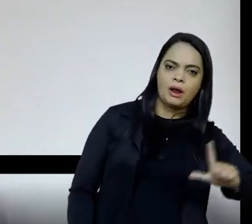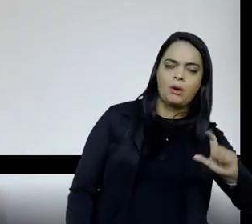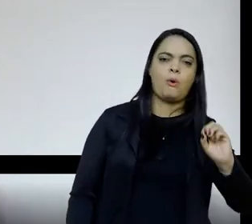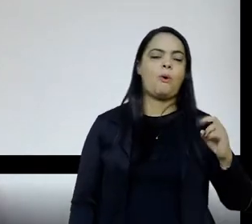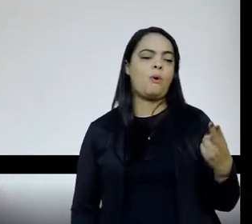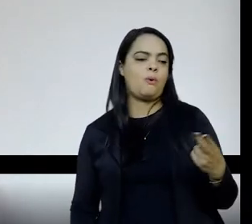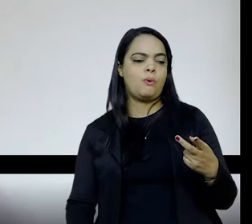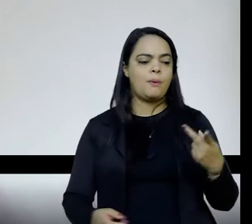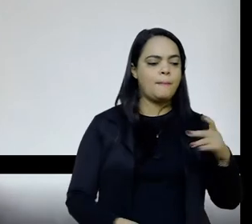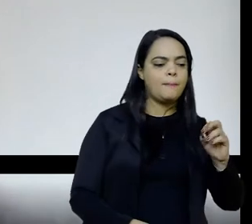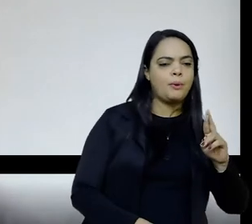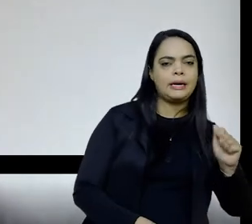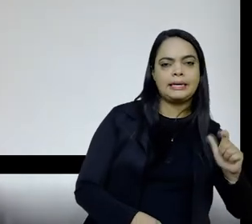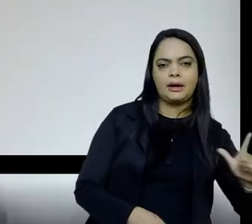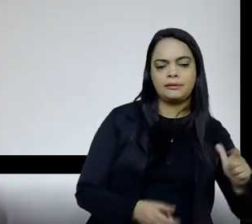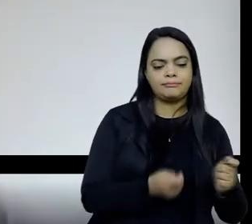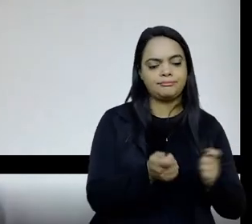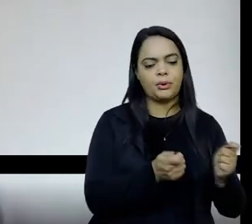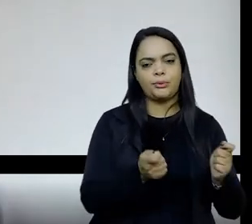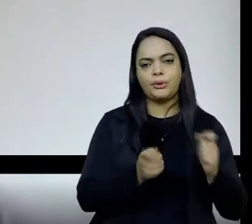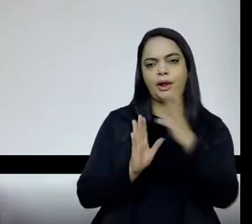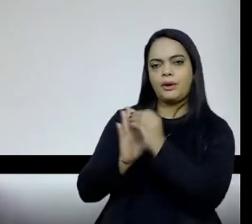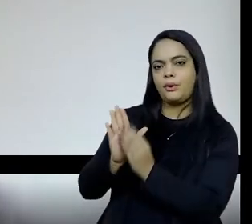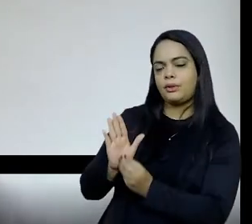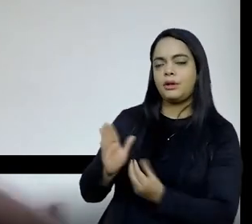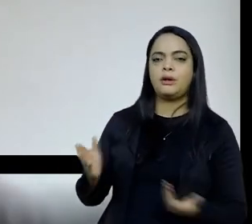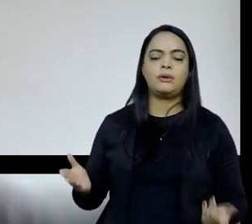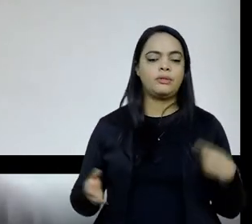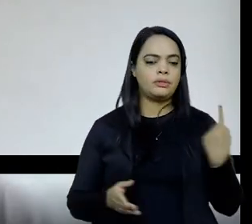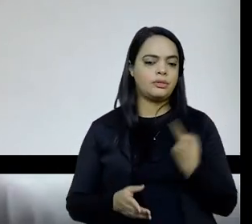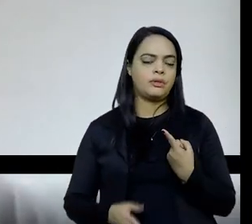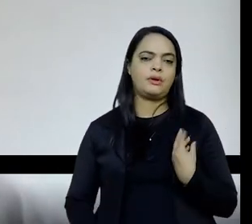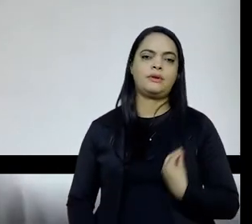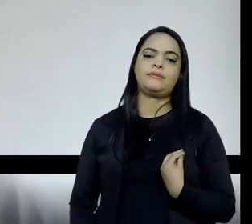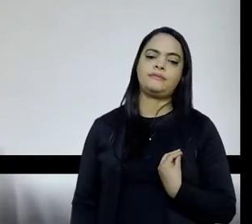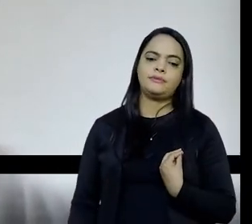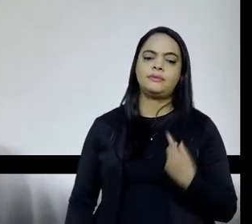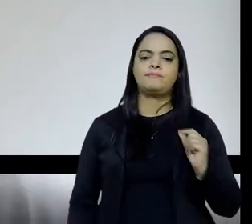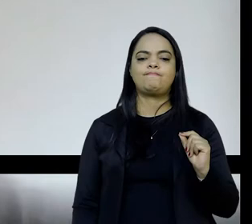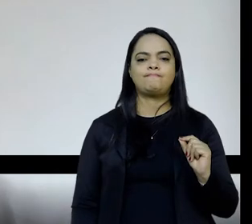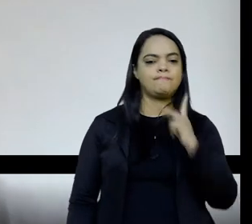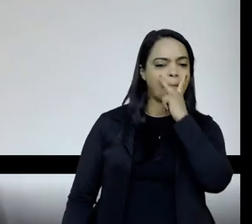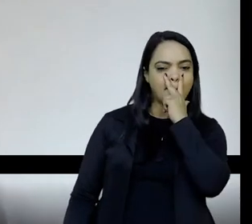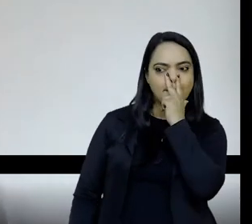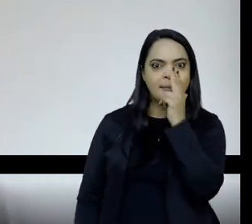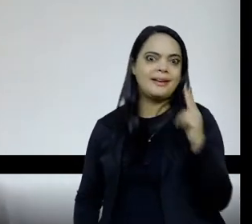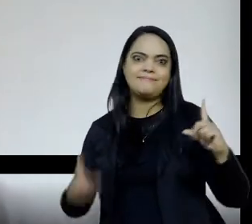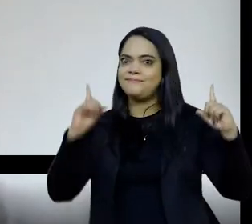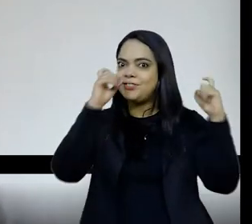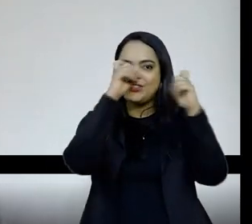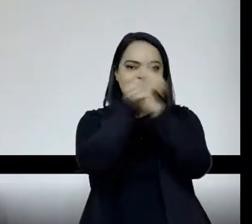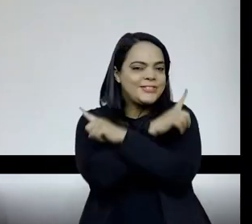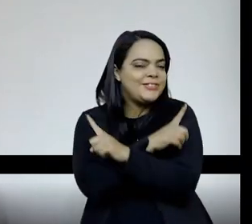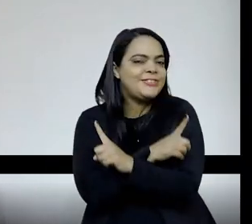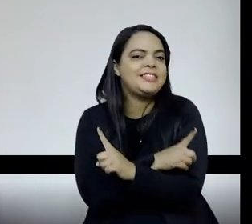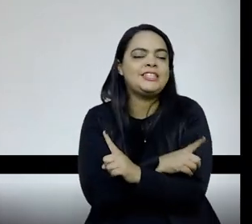conteúdos. Eu acho que a gente vive aqui uma relação, uma coisa que é difícil de achar